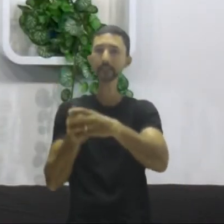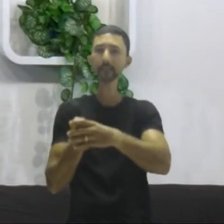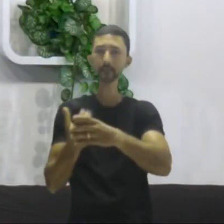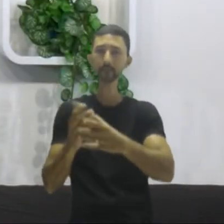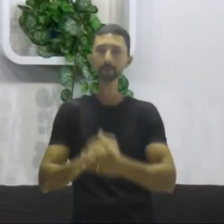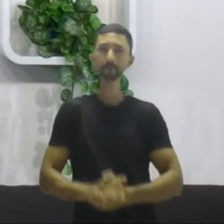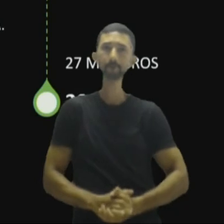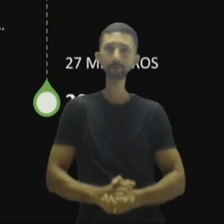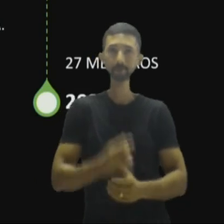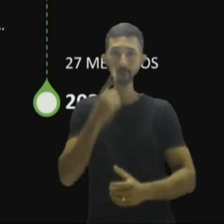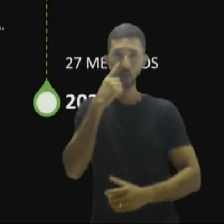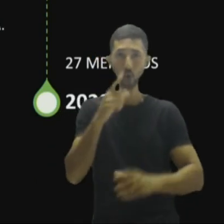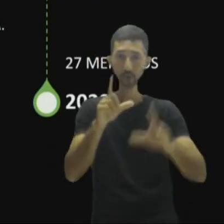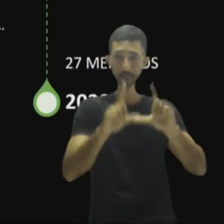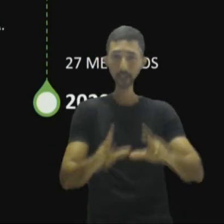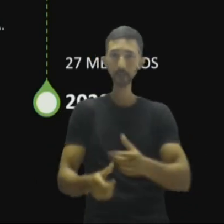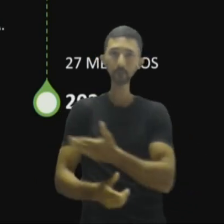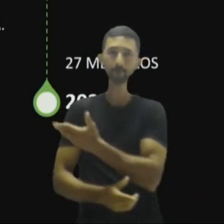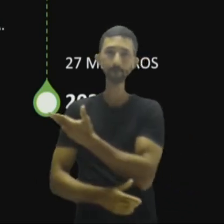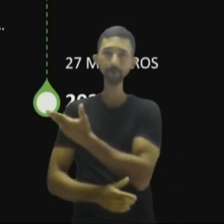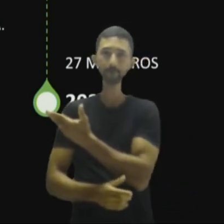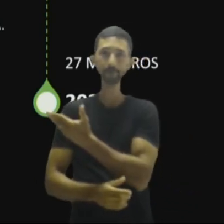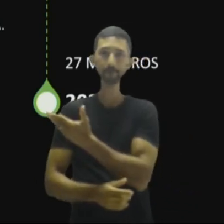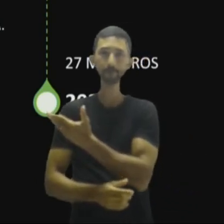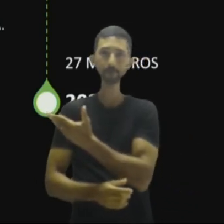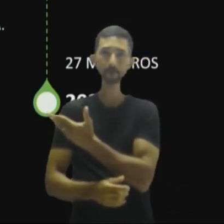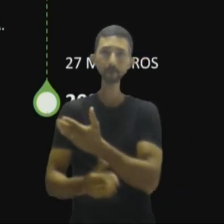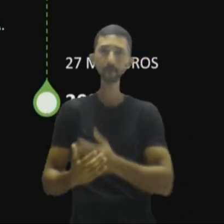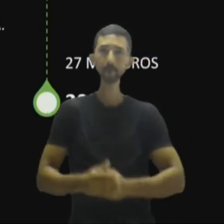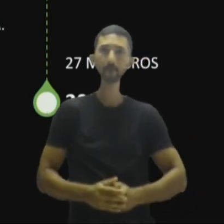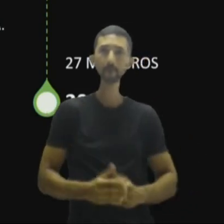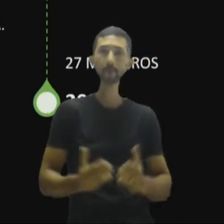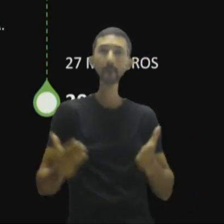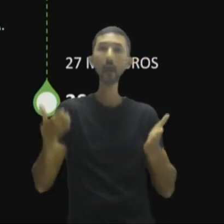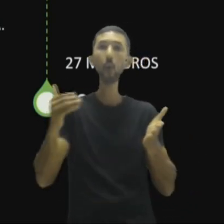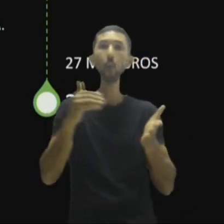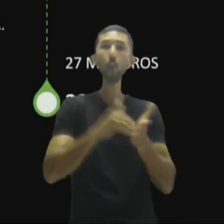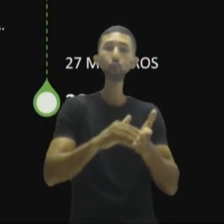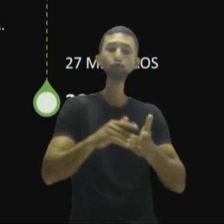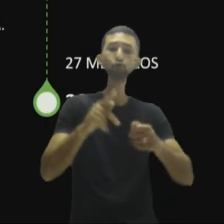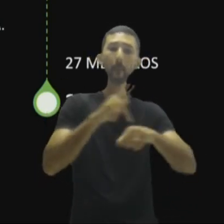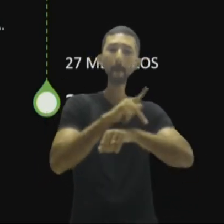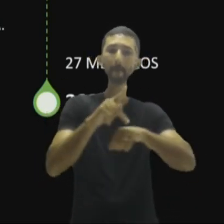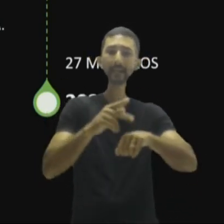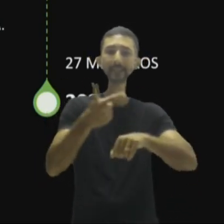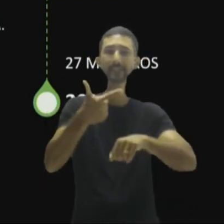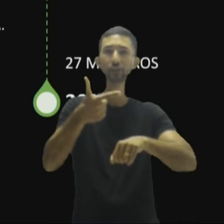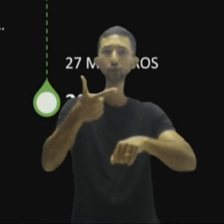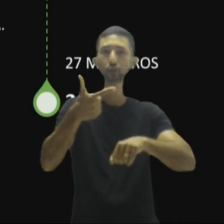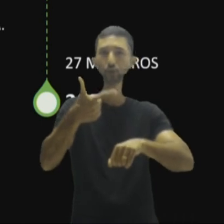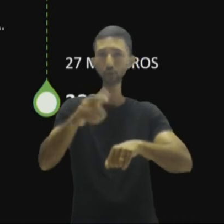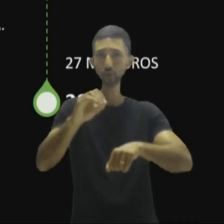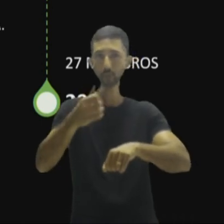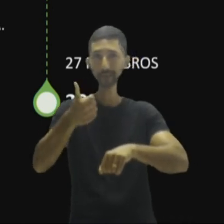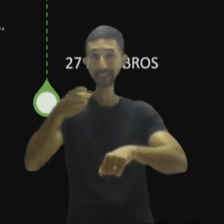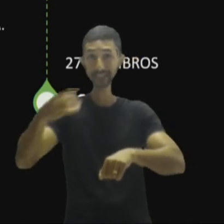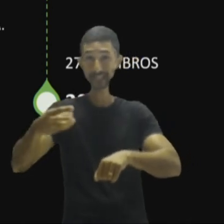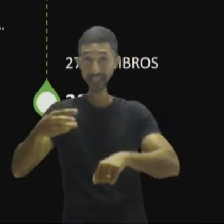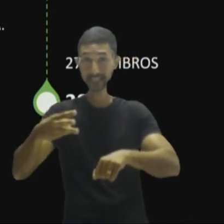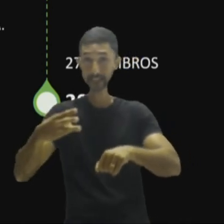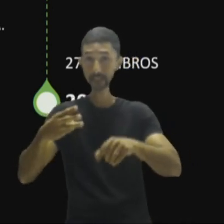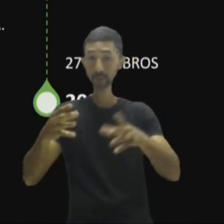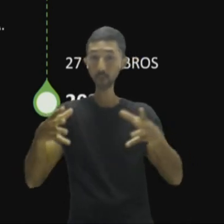Vamos voltar ao slide. Observem uma coisa. O último país foi em 2013 a entrar e formou